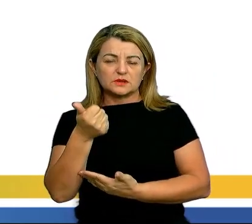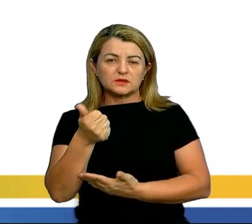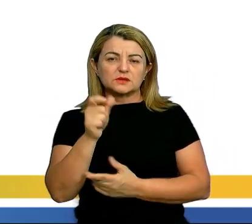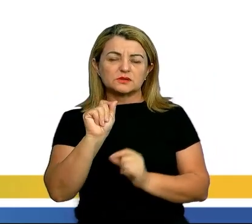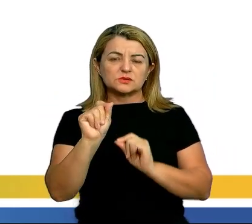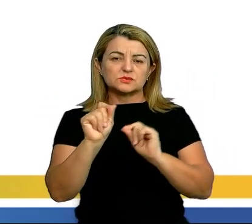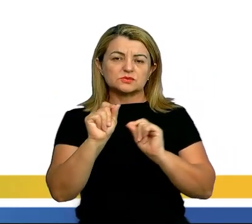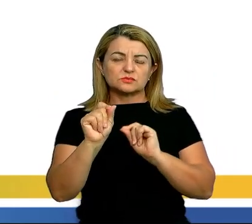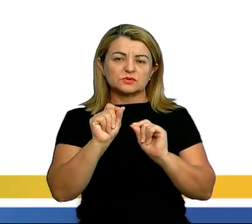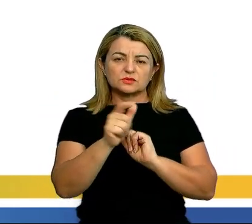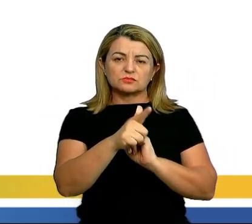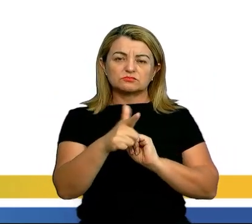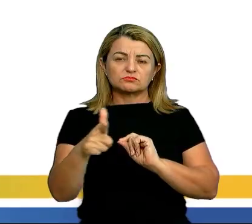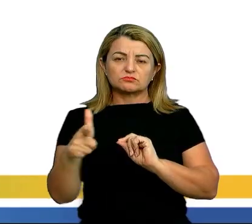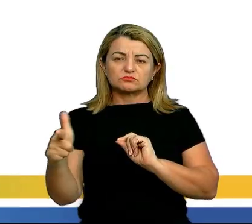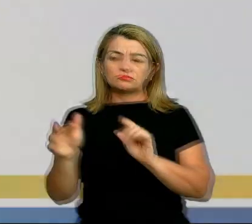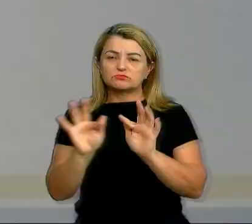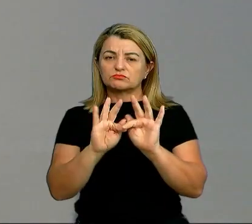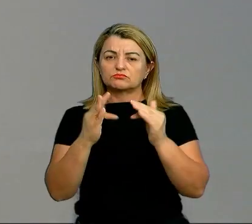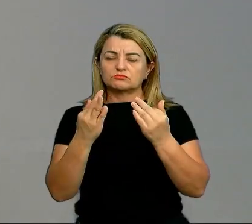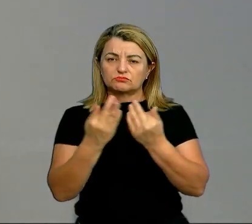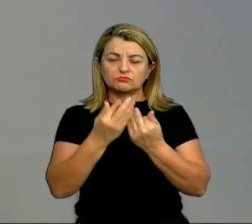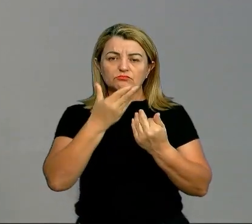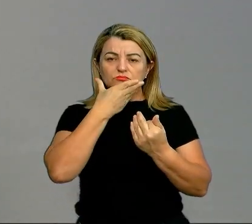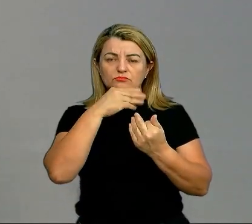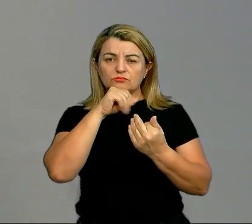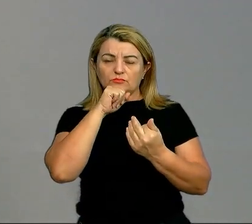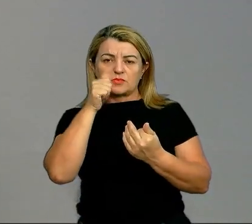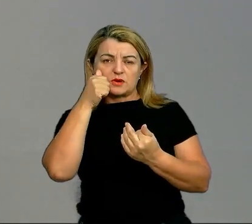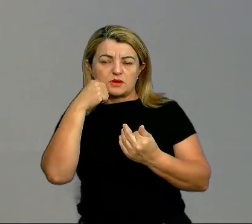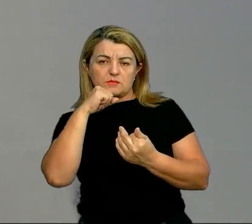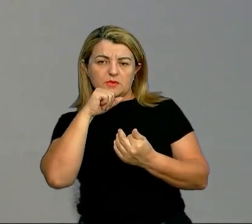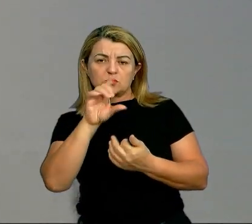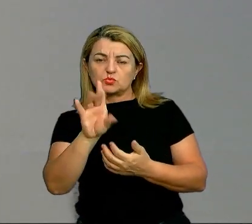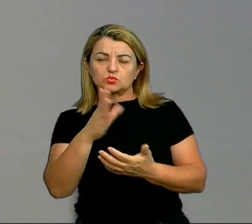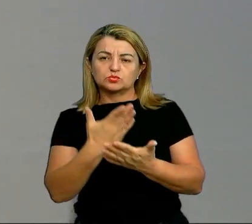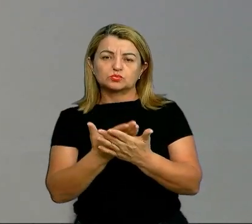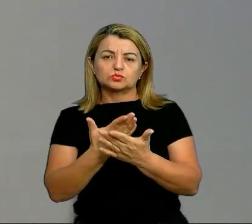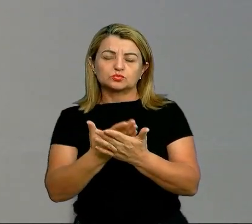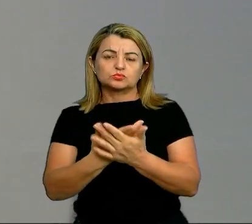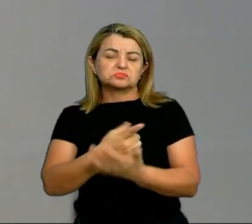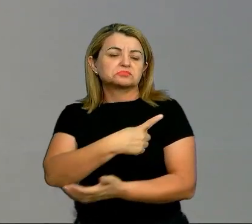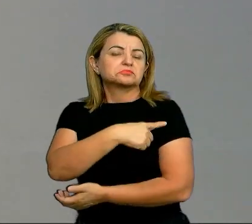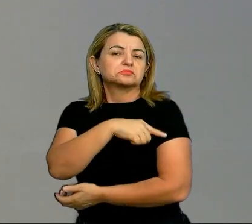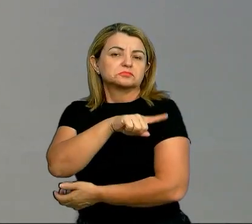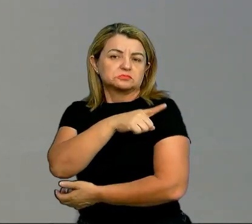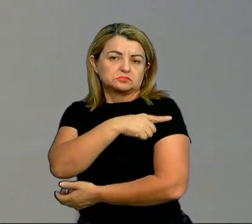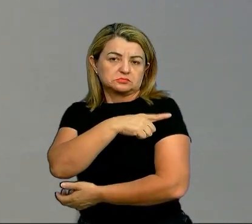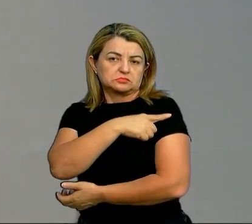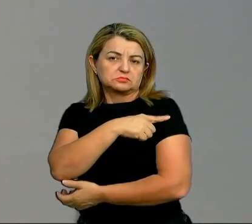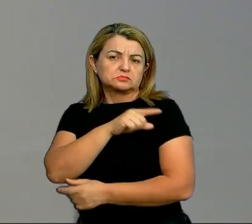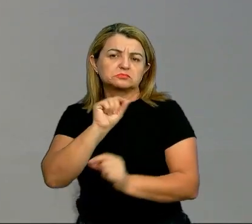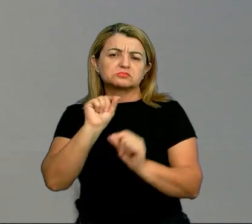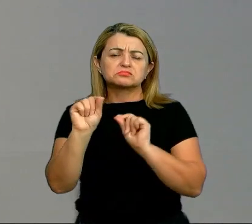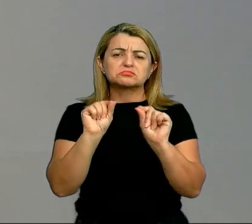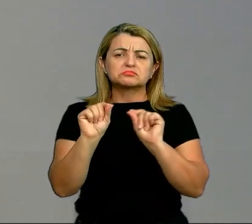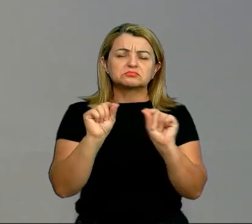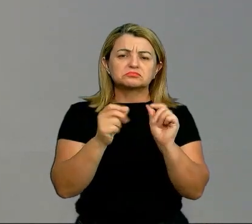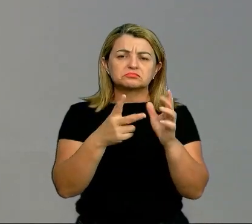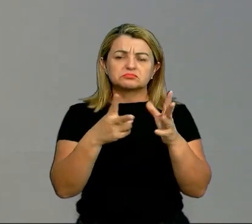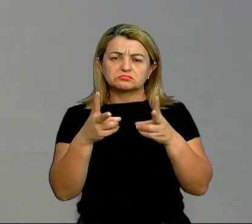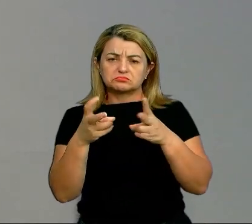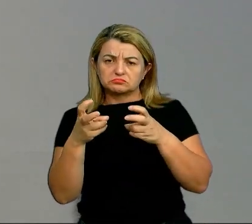cursado apenas o primário. O que é é interessante a gente observar aqui quando a gente trata desses heterônimos?